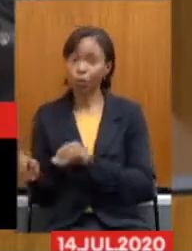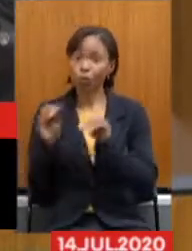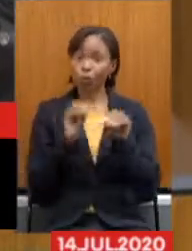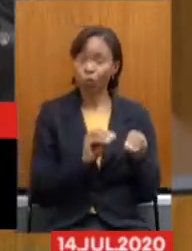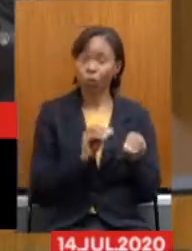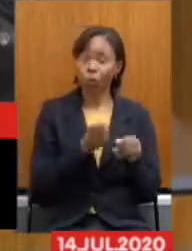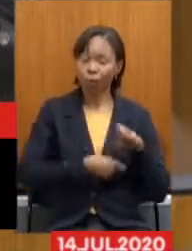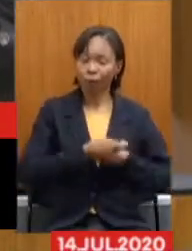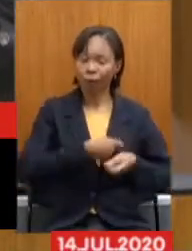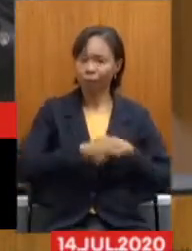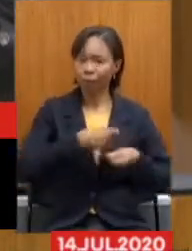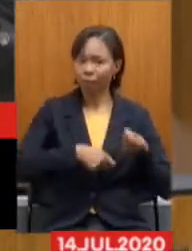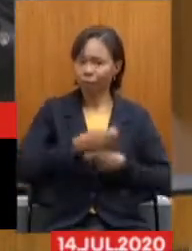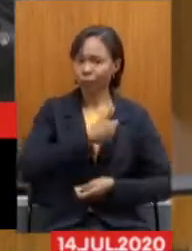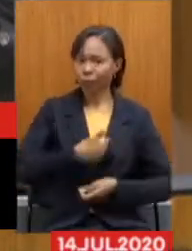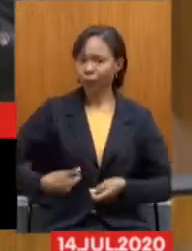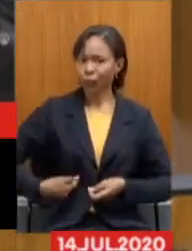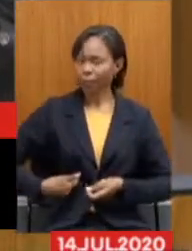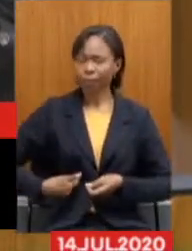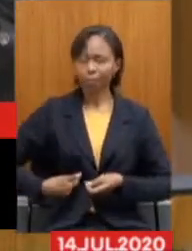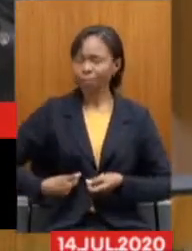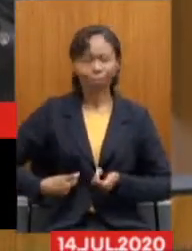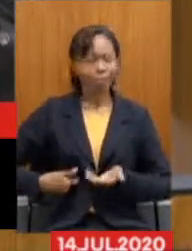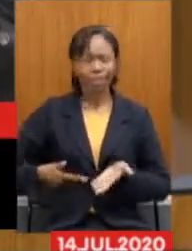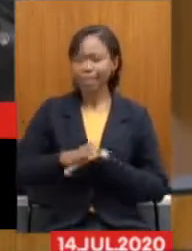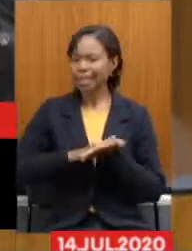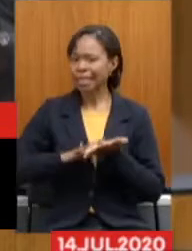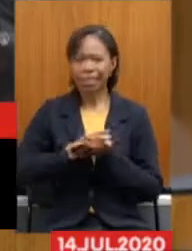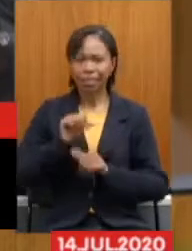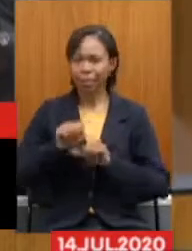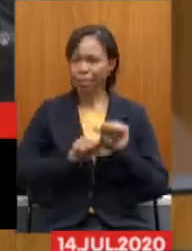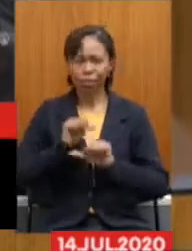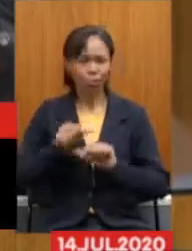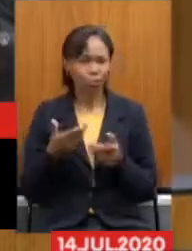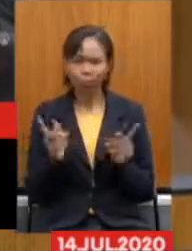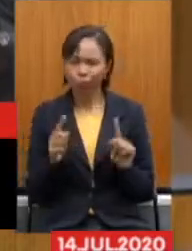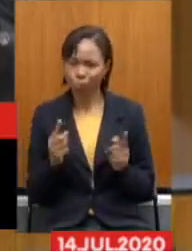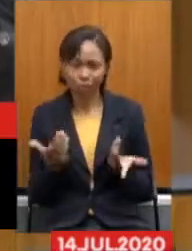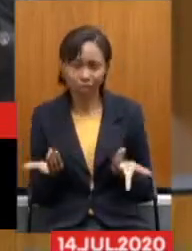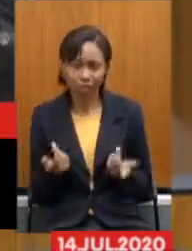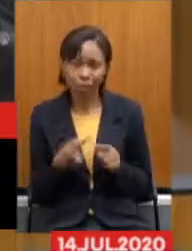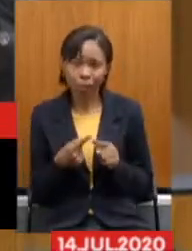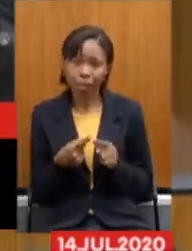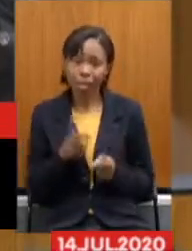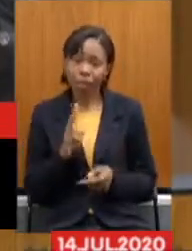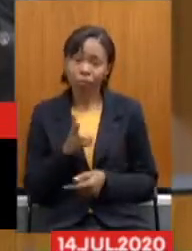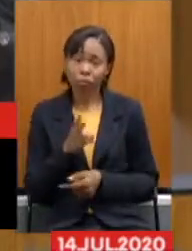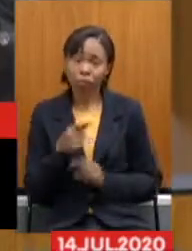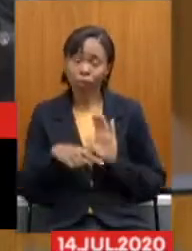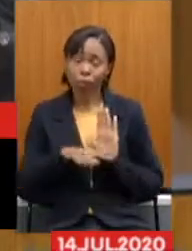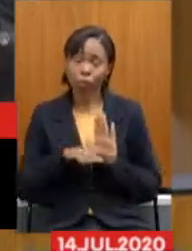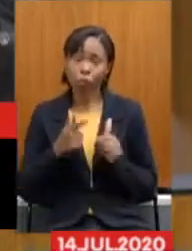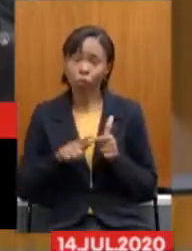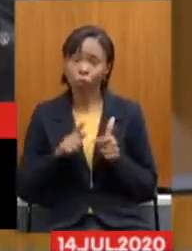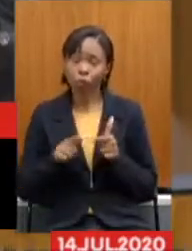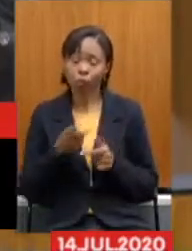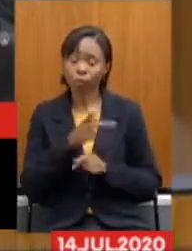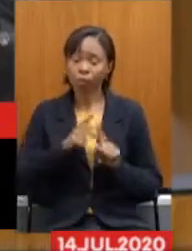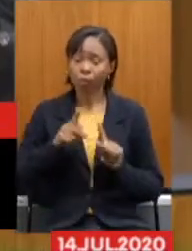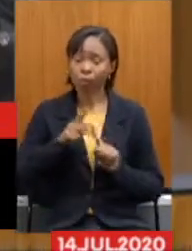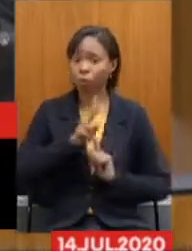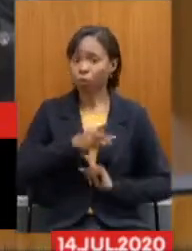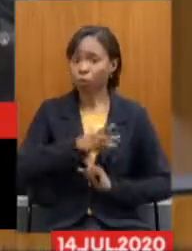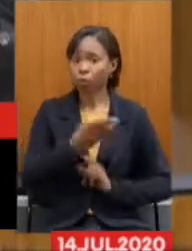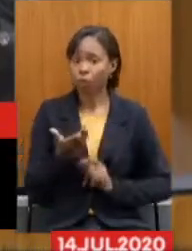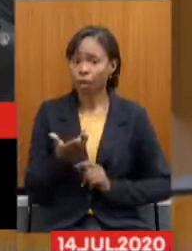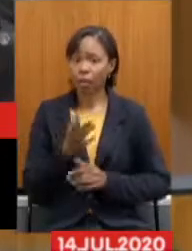Estado. Ou seja, nada muda, pois da mesma forma as contribuições previdenciárias continuará a ir para o caixa único do Estado, matando